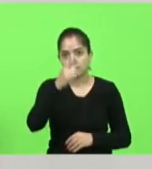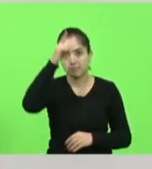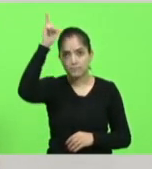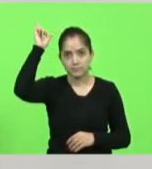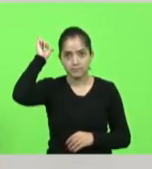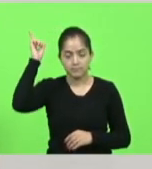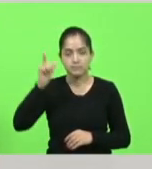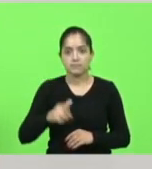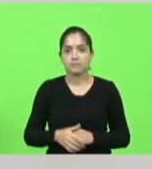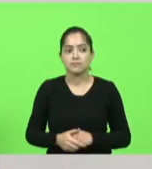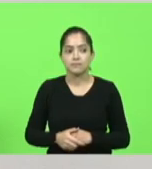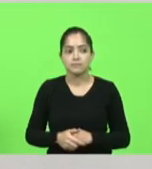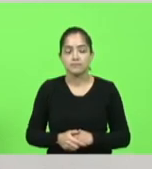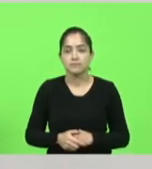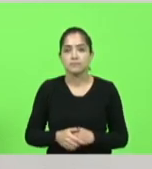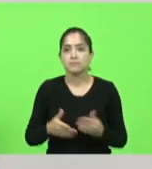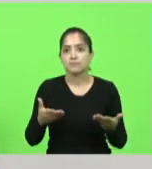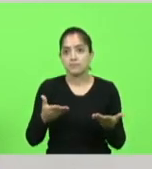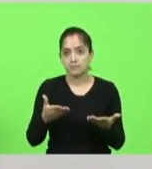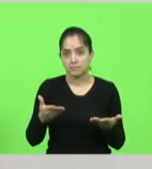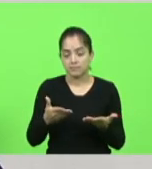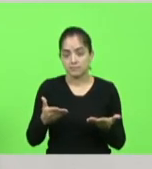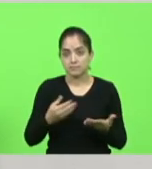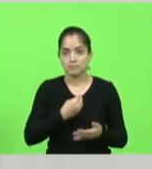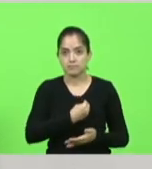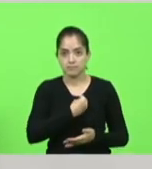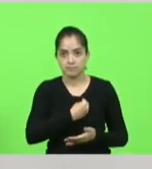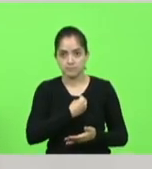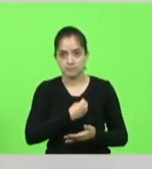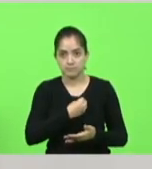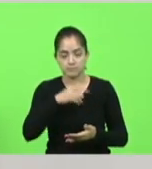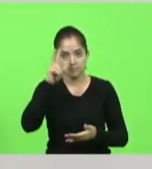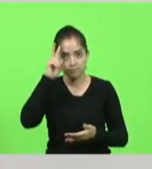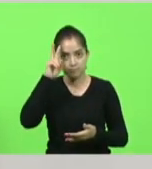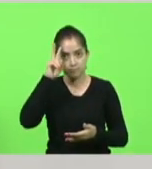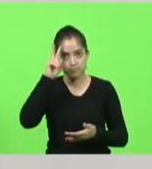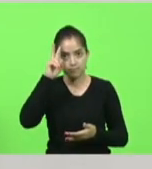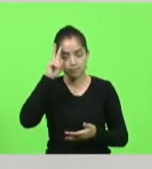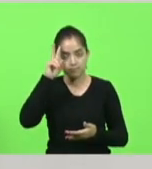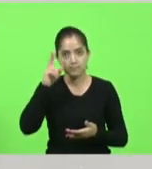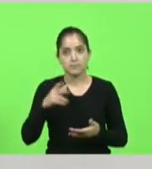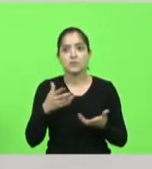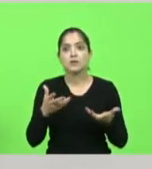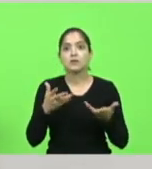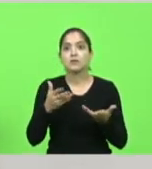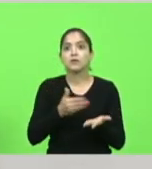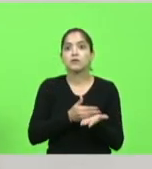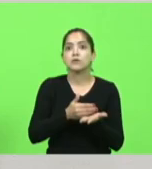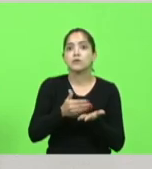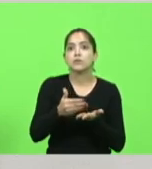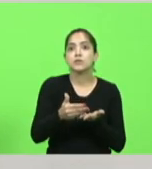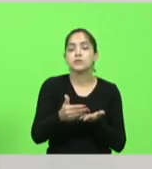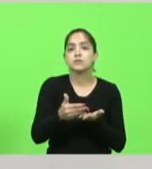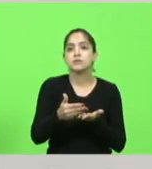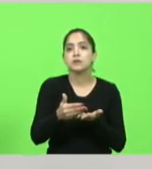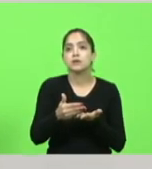de forma presencial, nesta manhã de quinta-feira, eu quero iniciar a minha fala